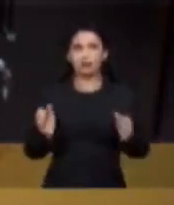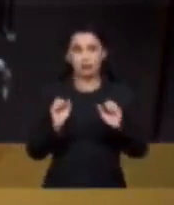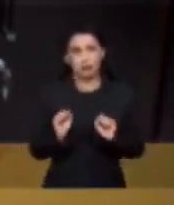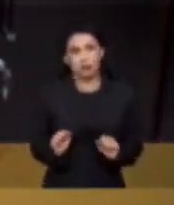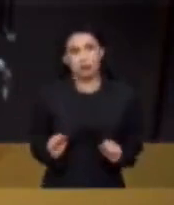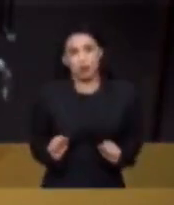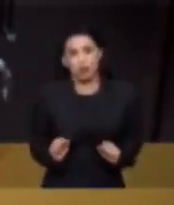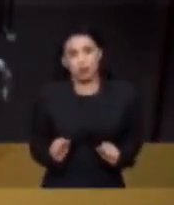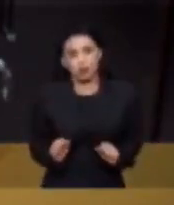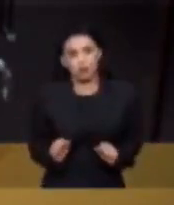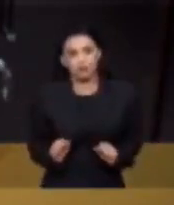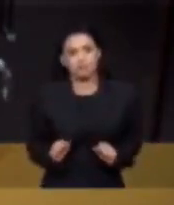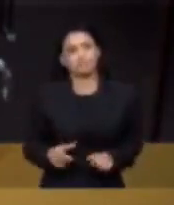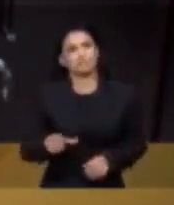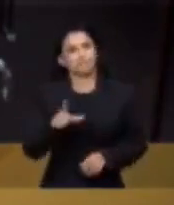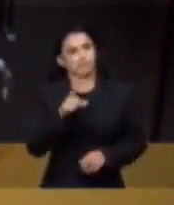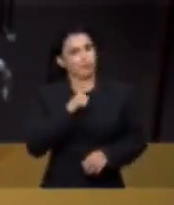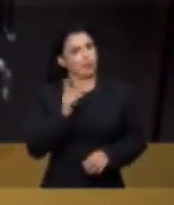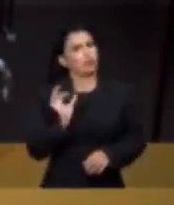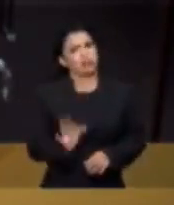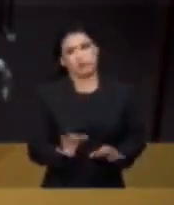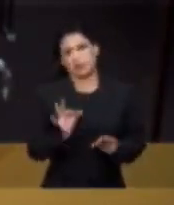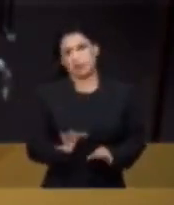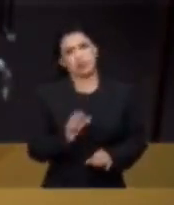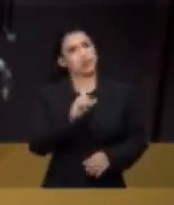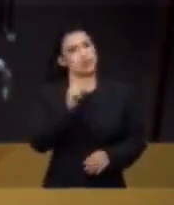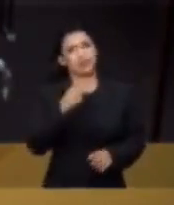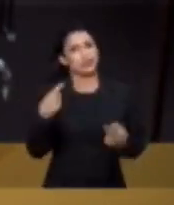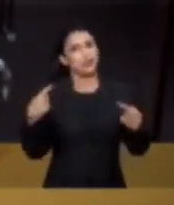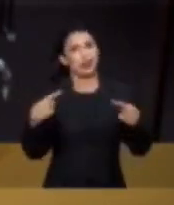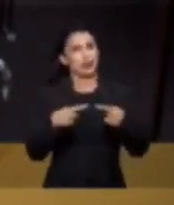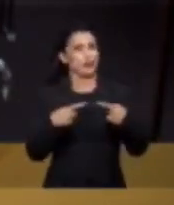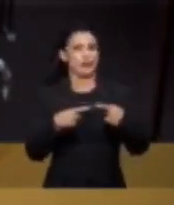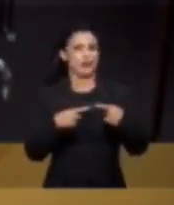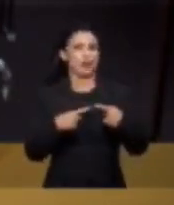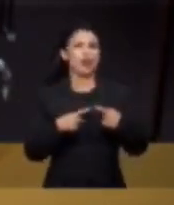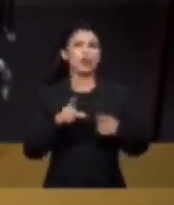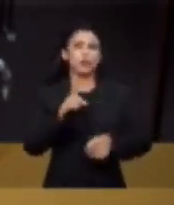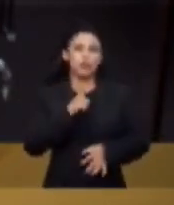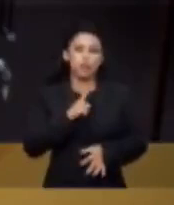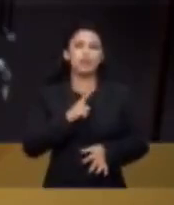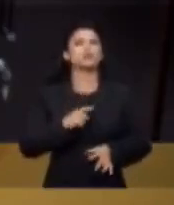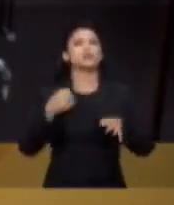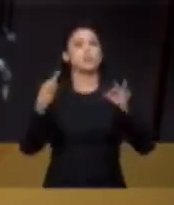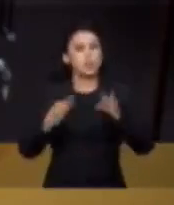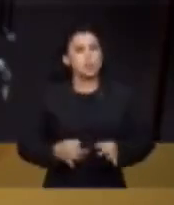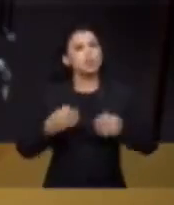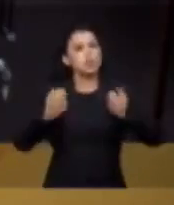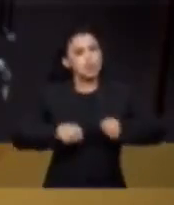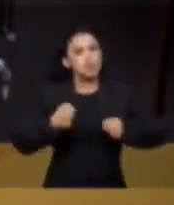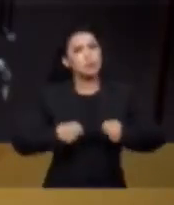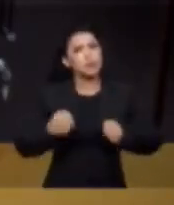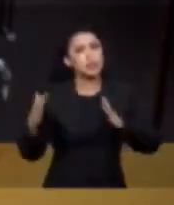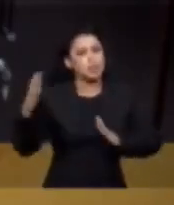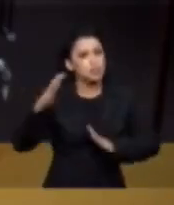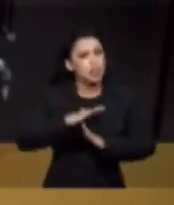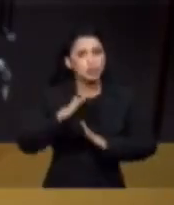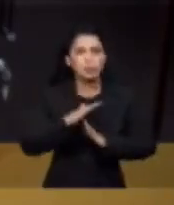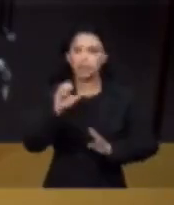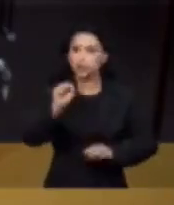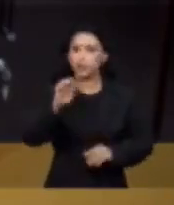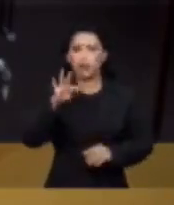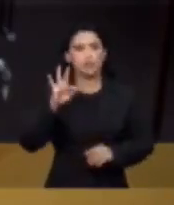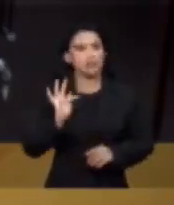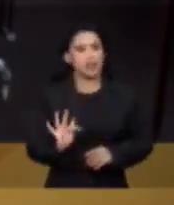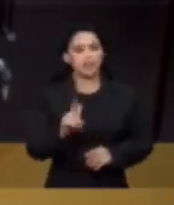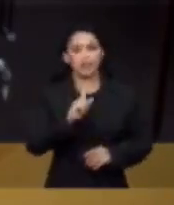Eu tenho certeza que não foi isso. Eu tenho certeza que há limites e que o Supremo Tribunal Federal não deu um